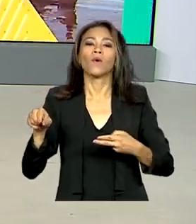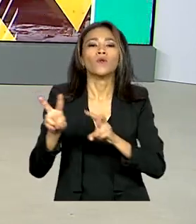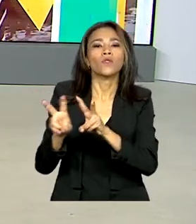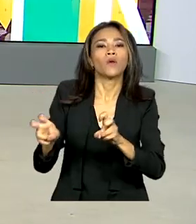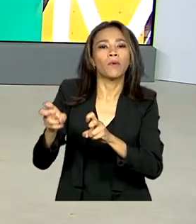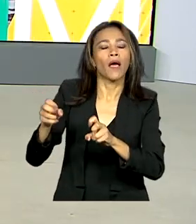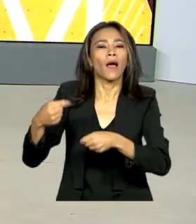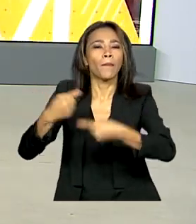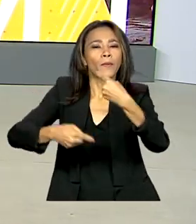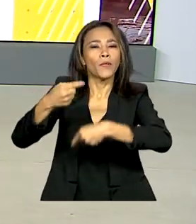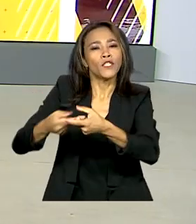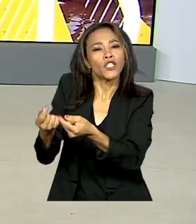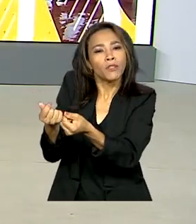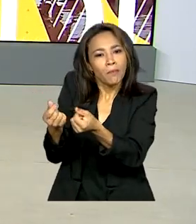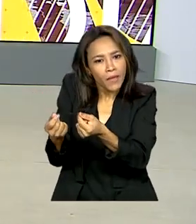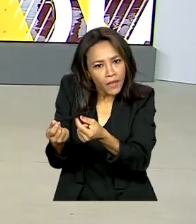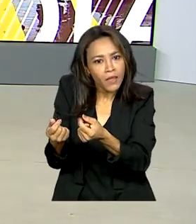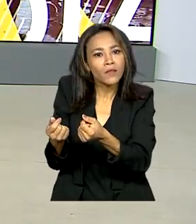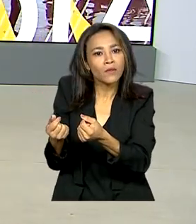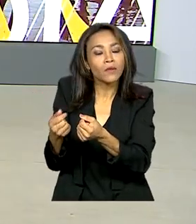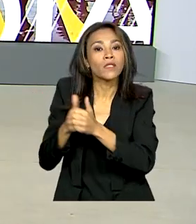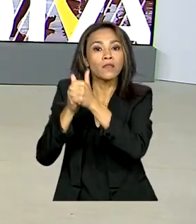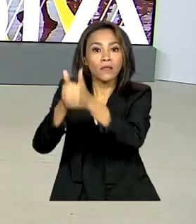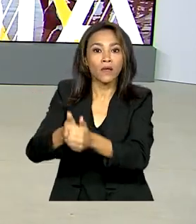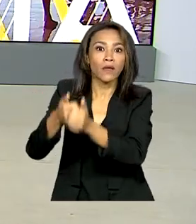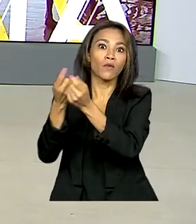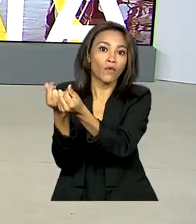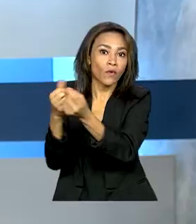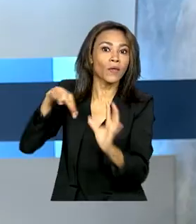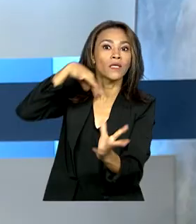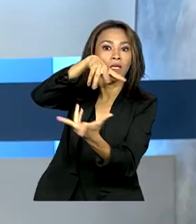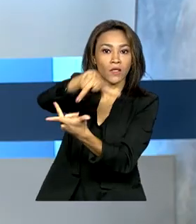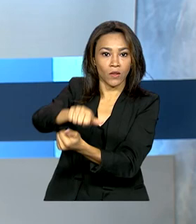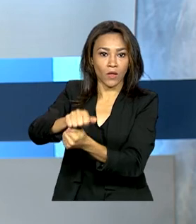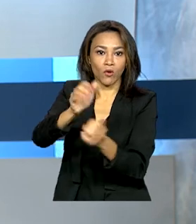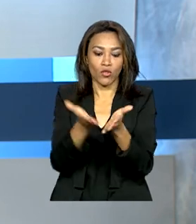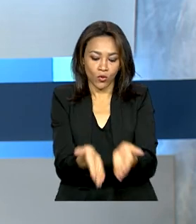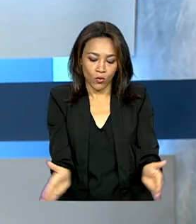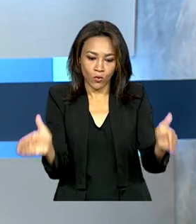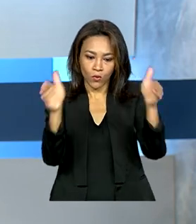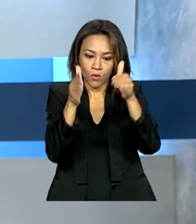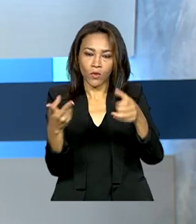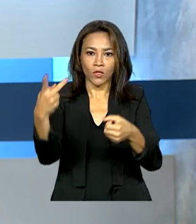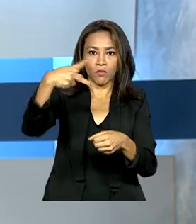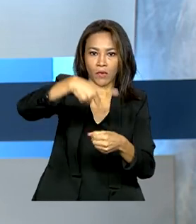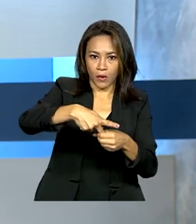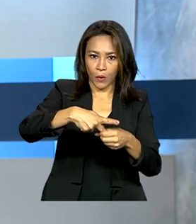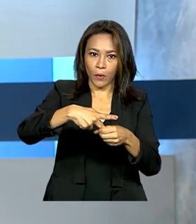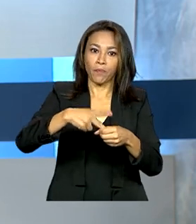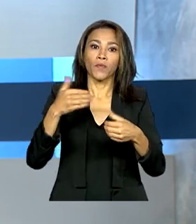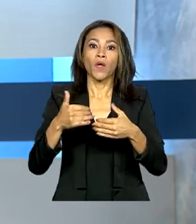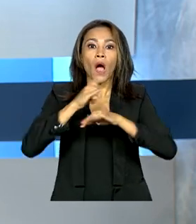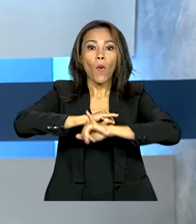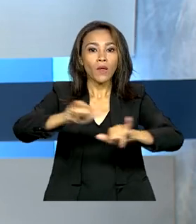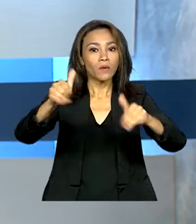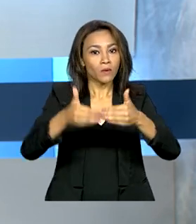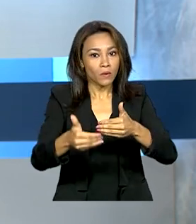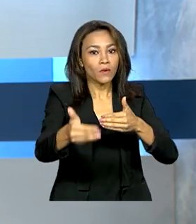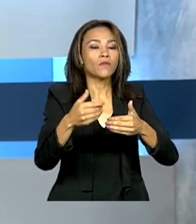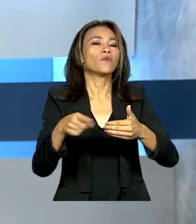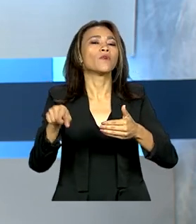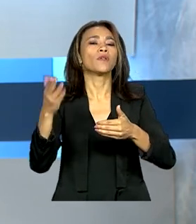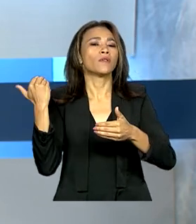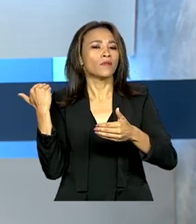empresa, que leva em conta o preço internacional do barril de petróleo. O anúncio foi feito durante a apresentação do balanço da